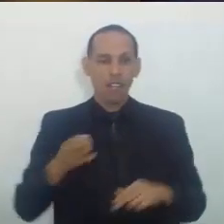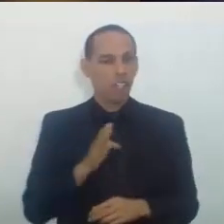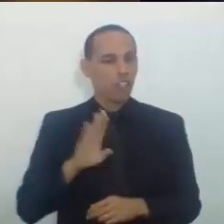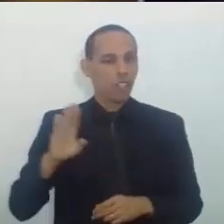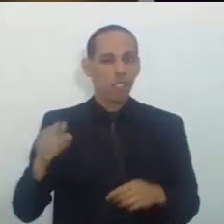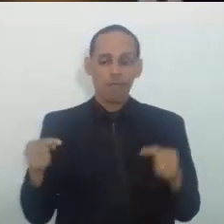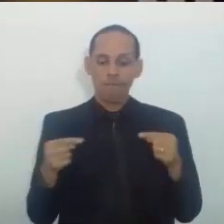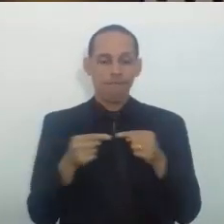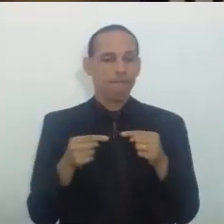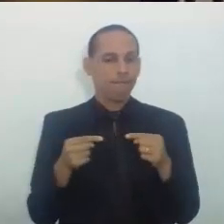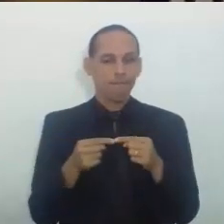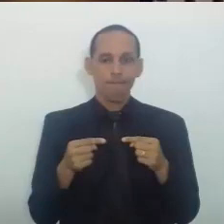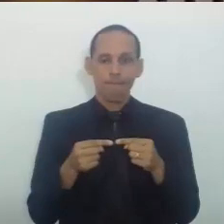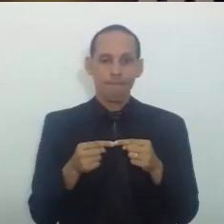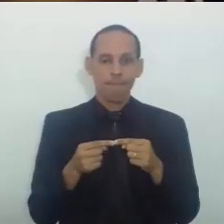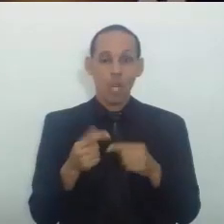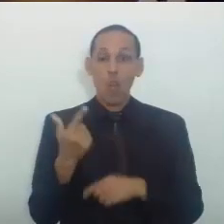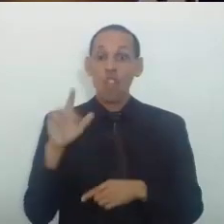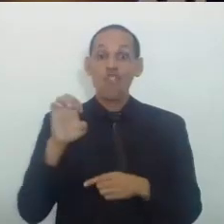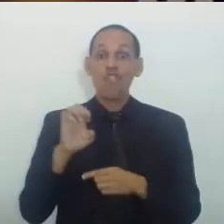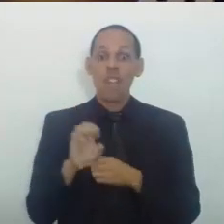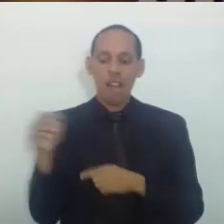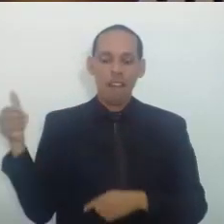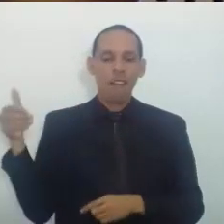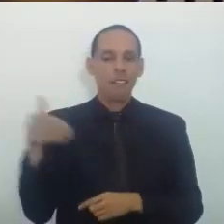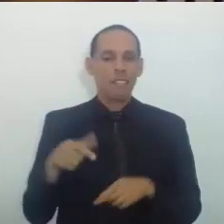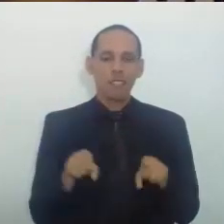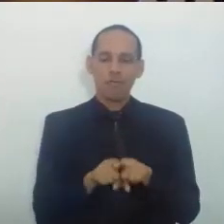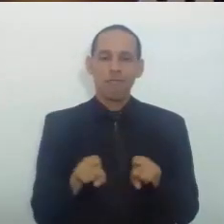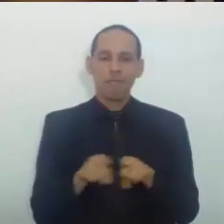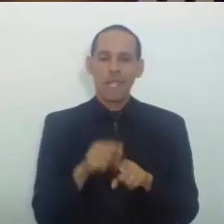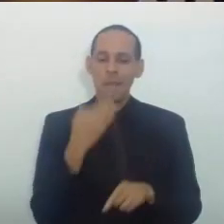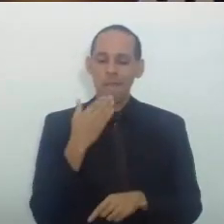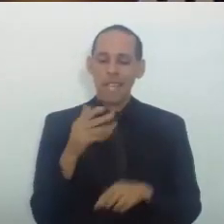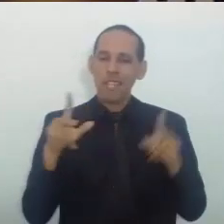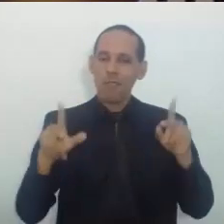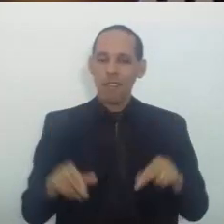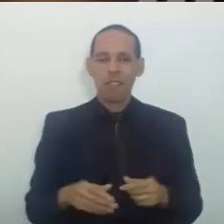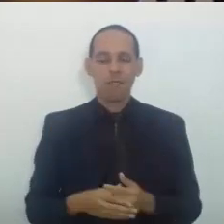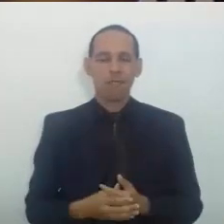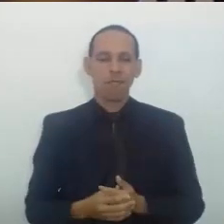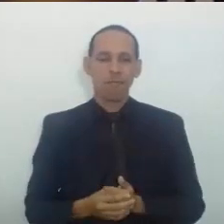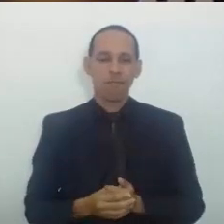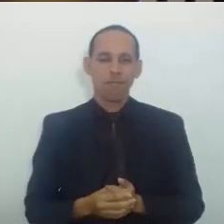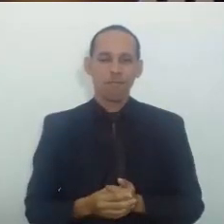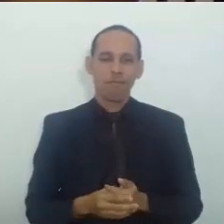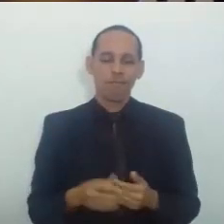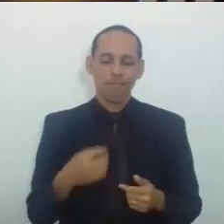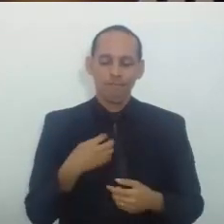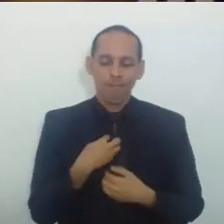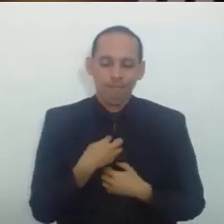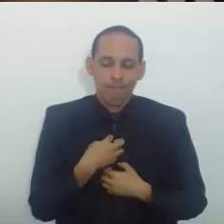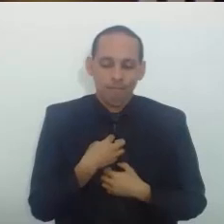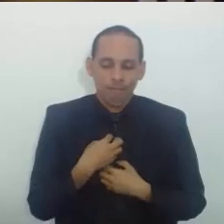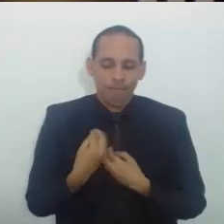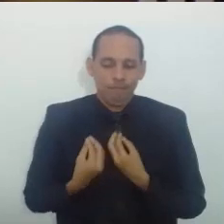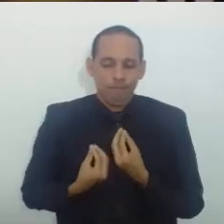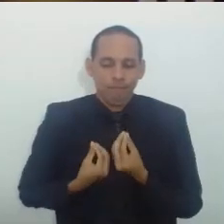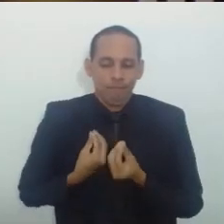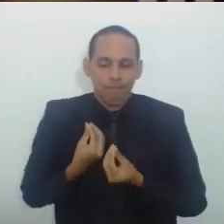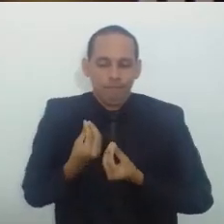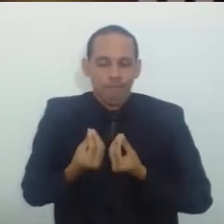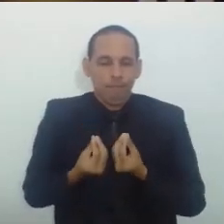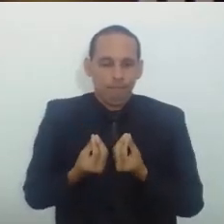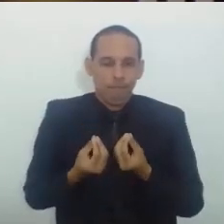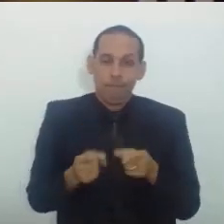candidatos Que vieram De outro estado Com esse Mesmo pedido Isso me sensibilizou Um pouco E o Supremo Tem